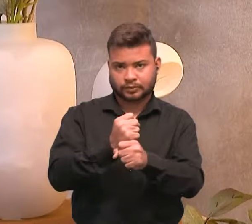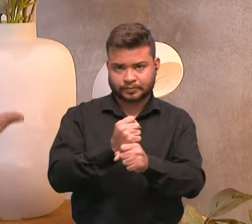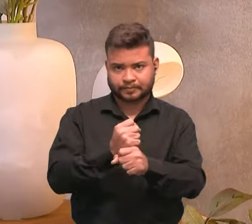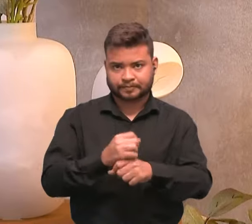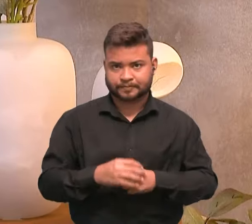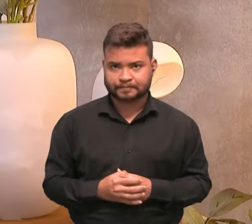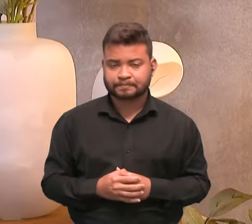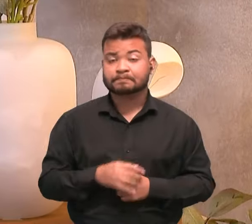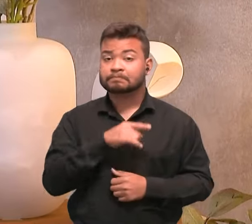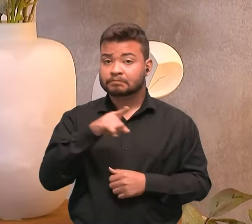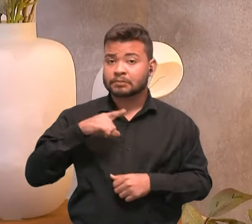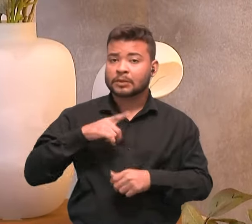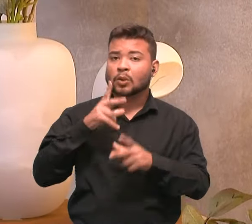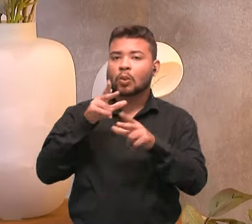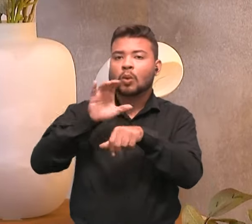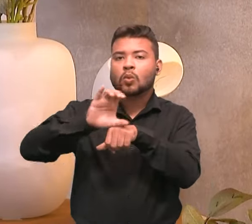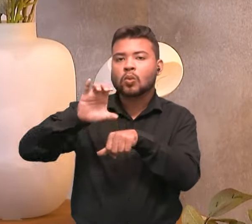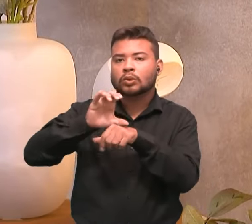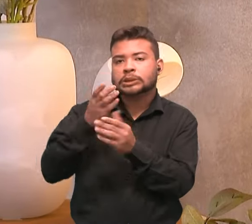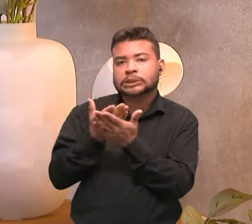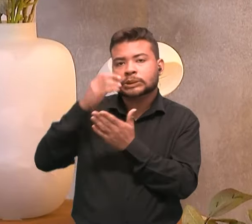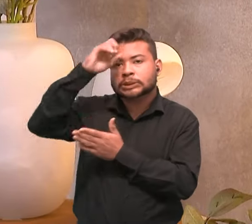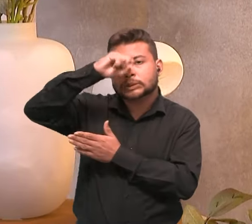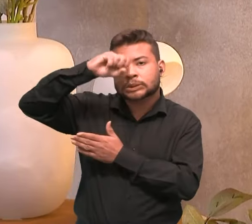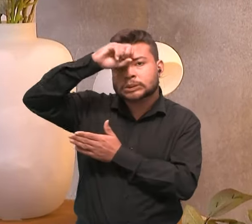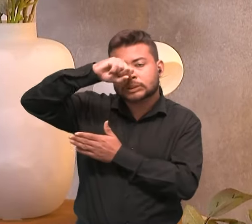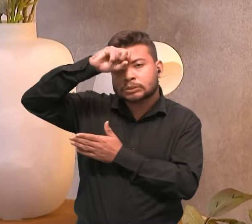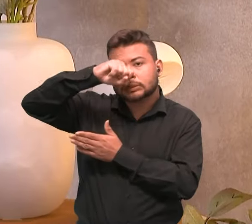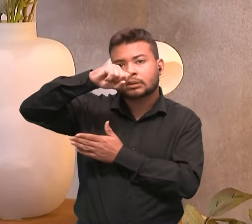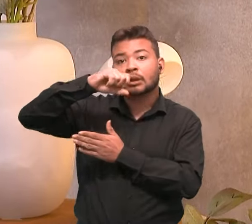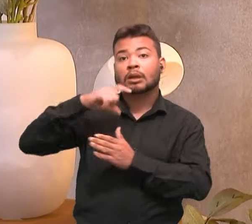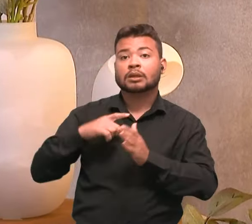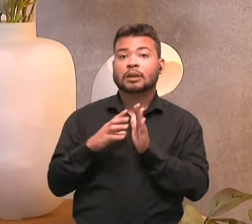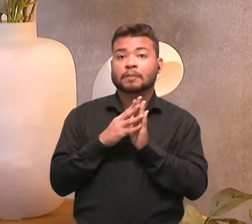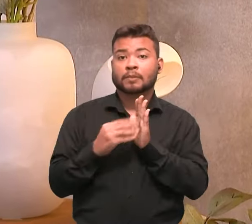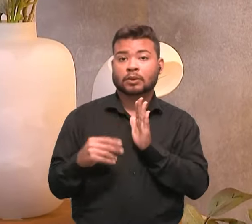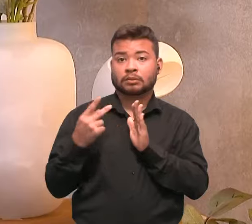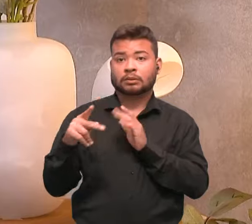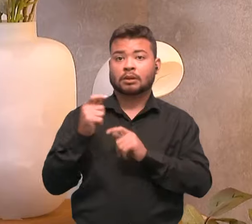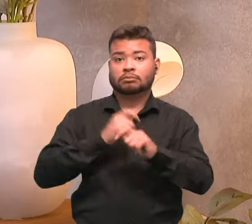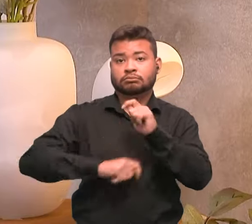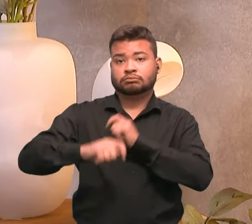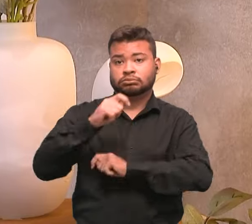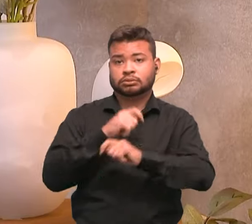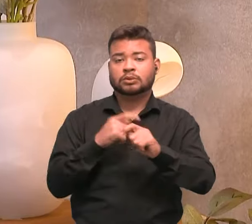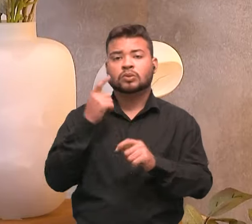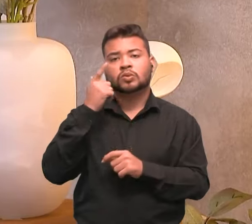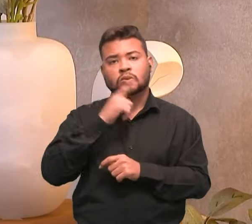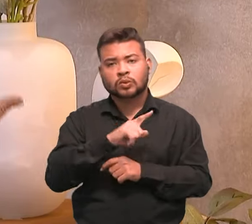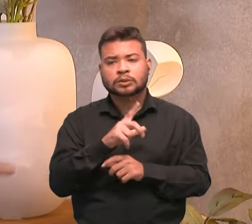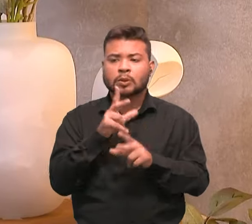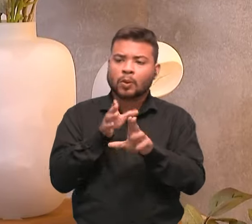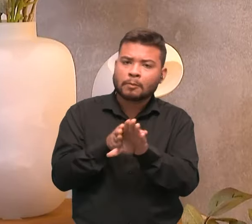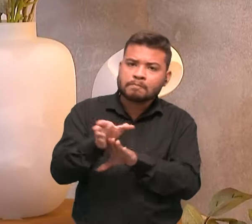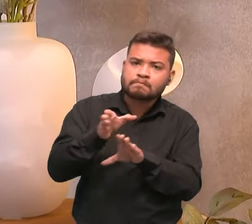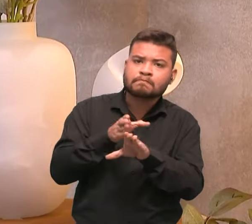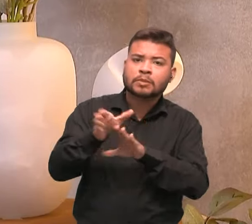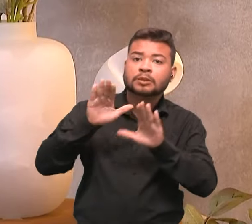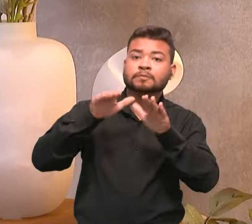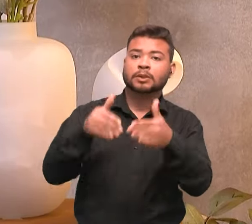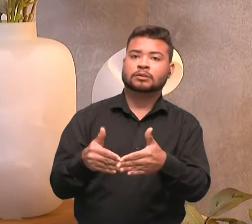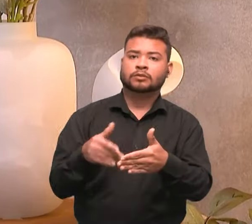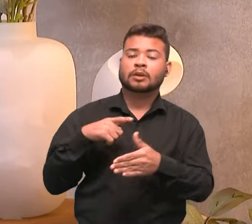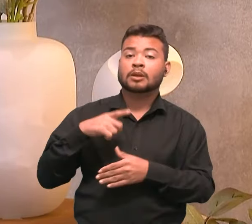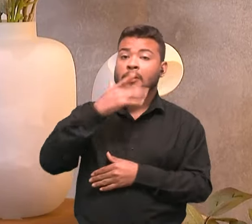dessa capacitação, aí sim, cada modelo de negócio pode receber mentorias específicas com consultores,